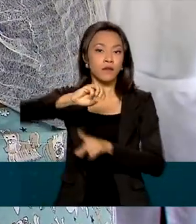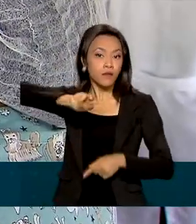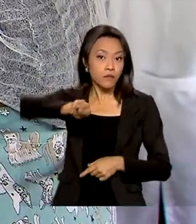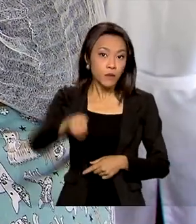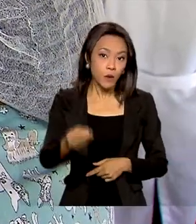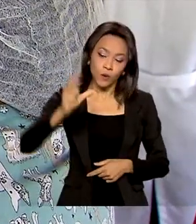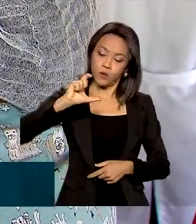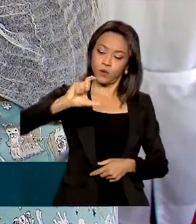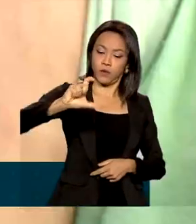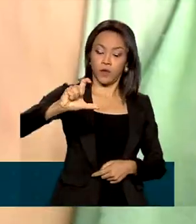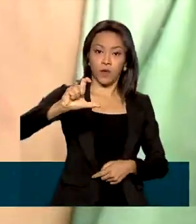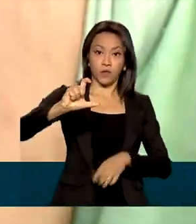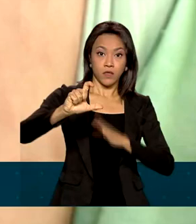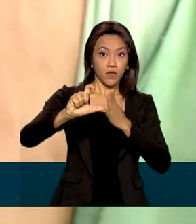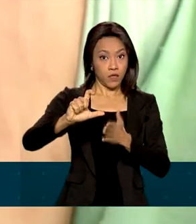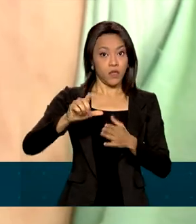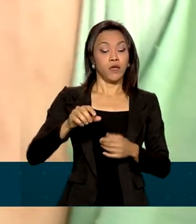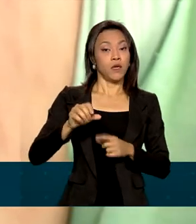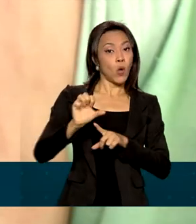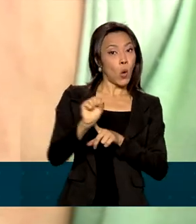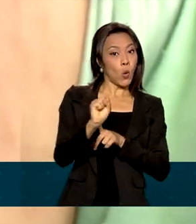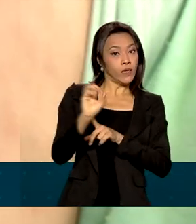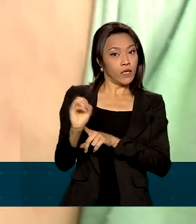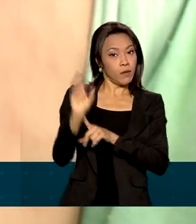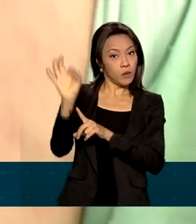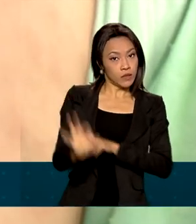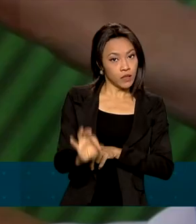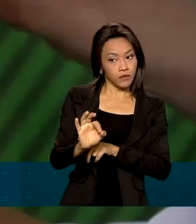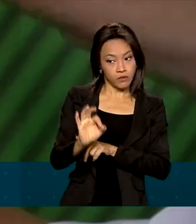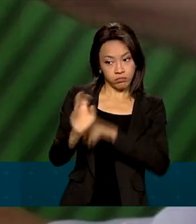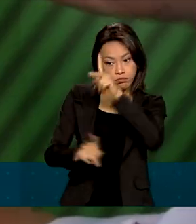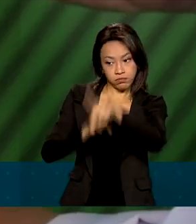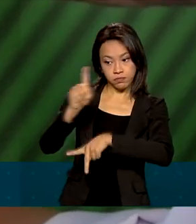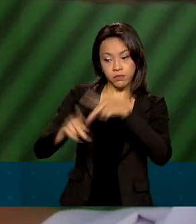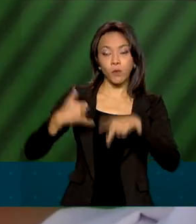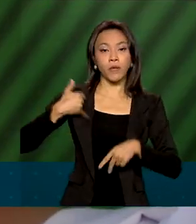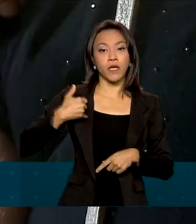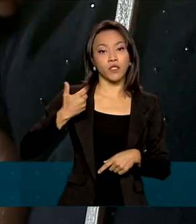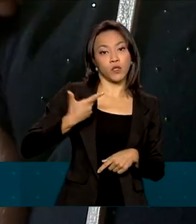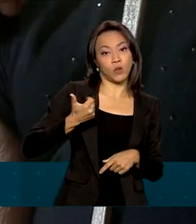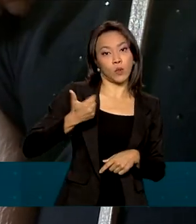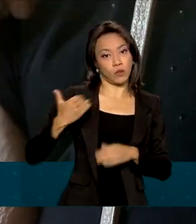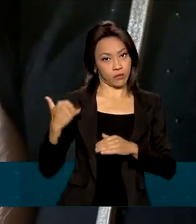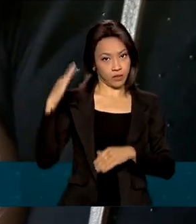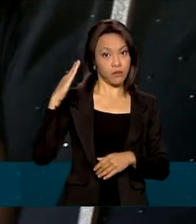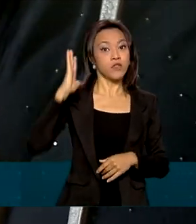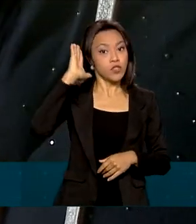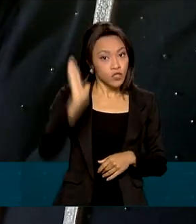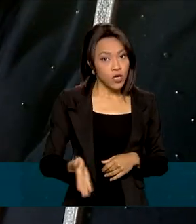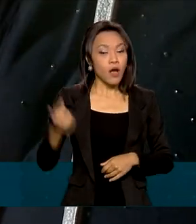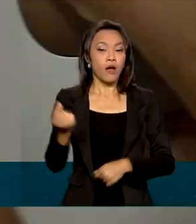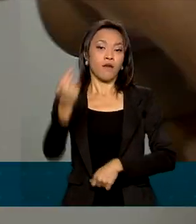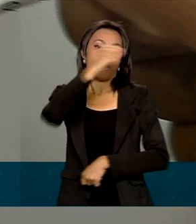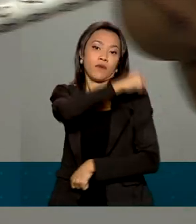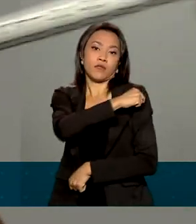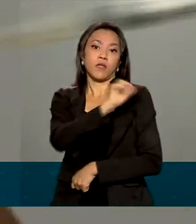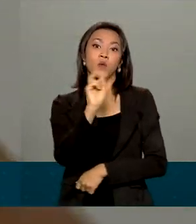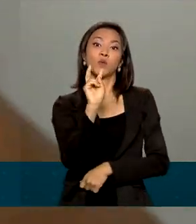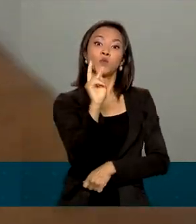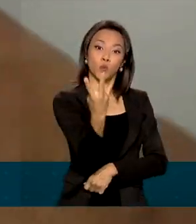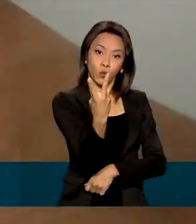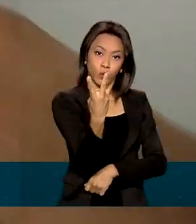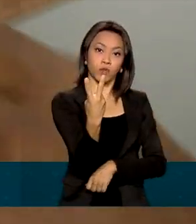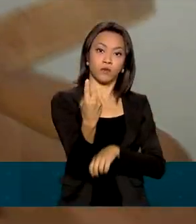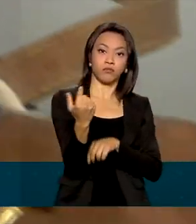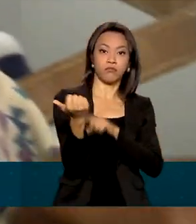imunizantes. E cerca de 80% da população com 12 anos ou mais já está vacinada com duas doses.